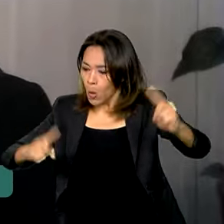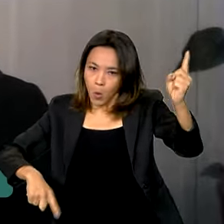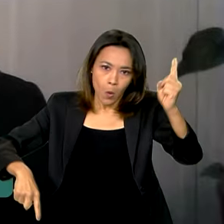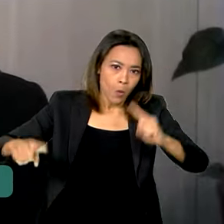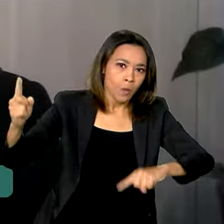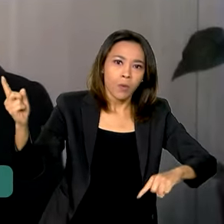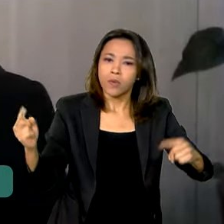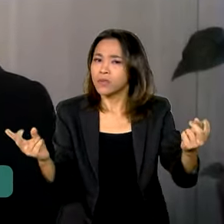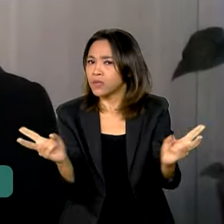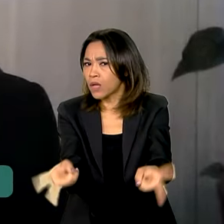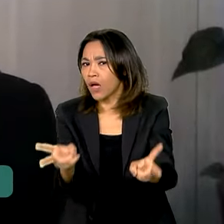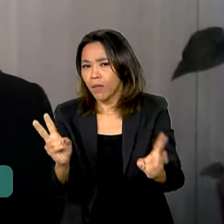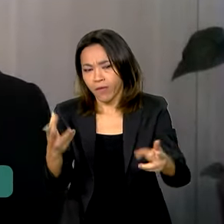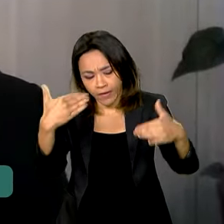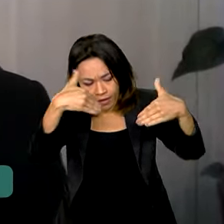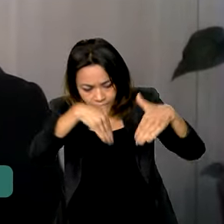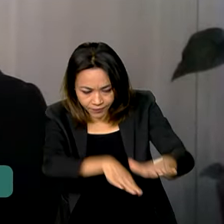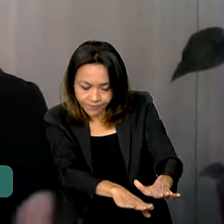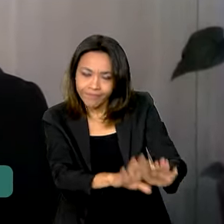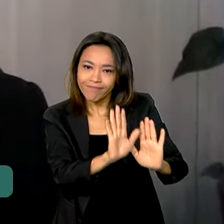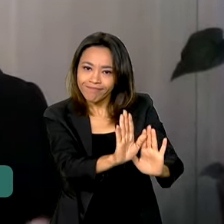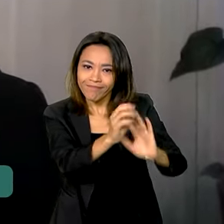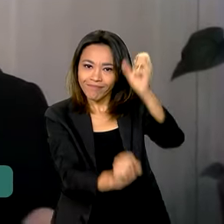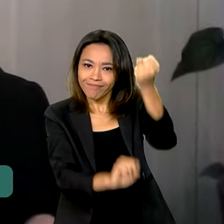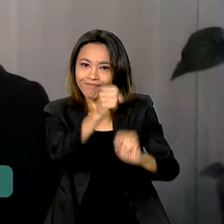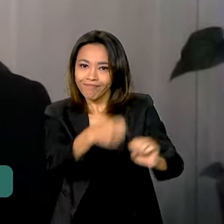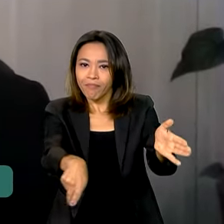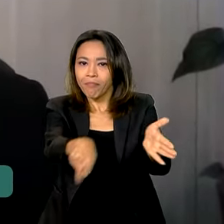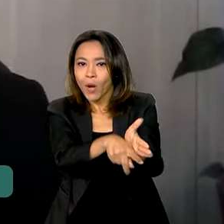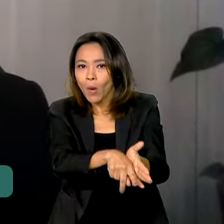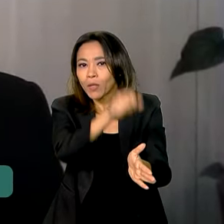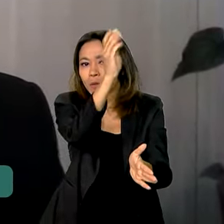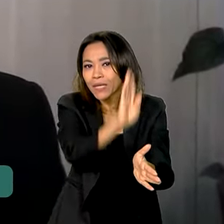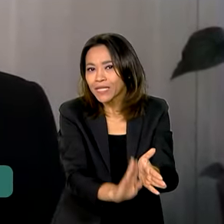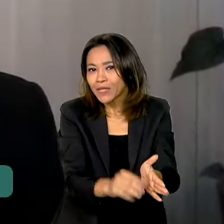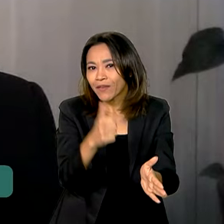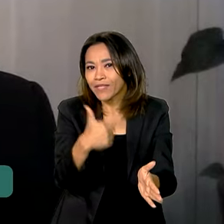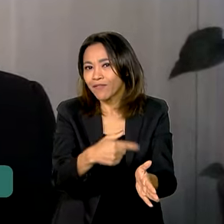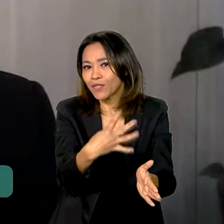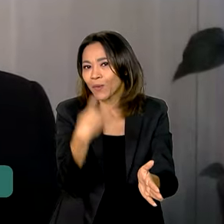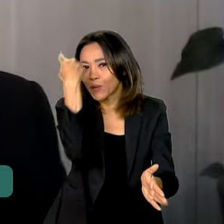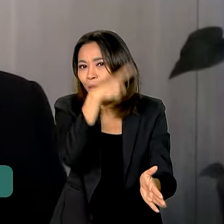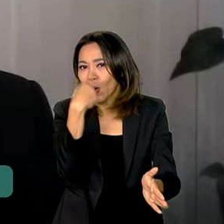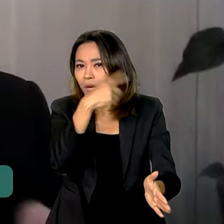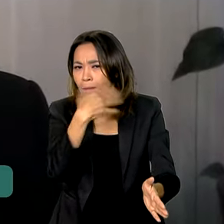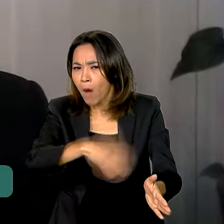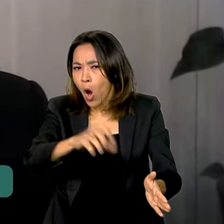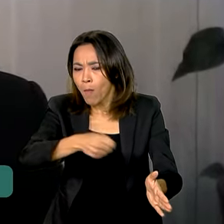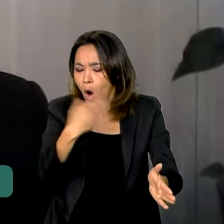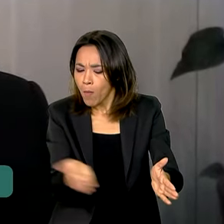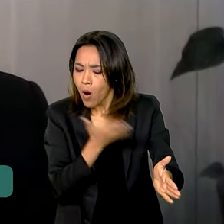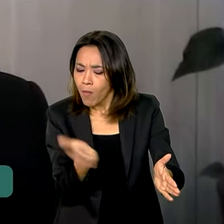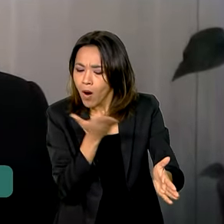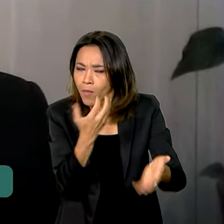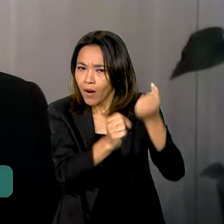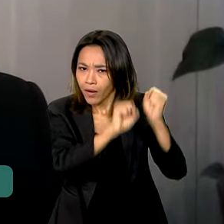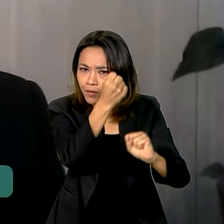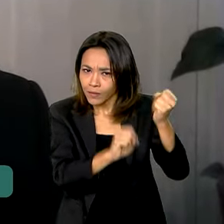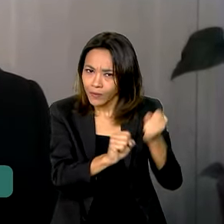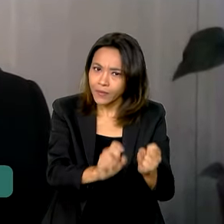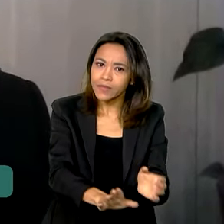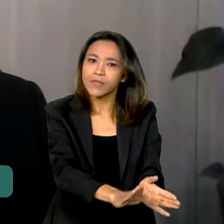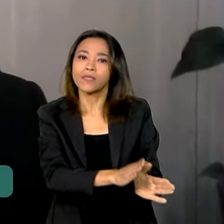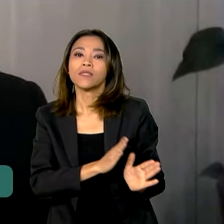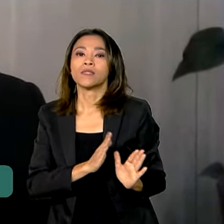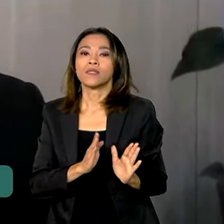nós vamos ter sempre estoque nacional, porque as indústrias vão produzir 24 horas por dia e, eventualmente, por uma questão de